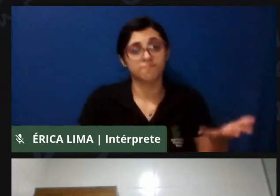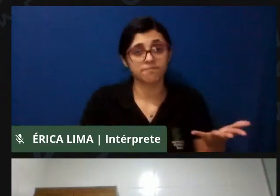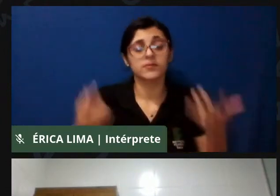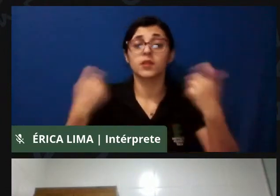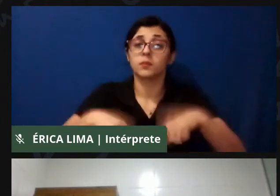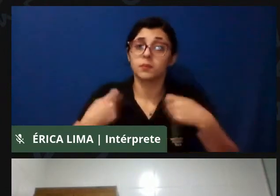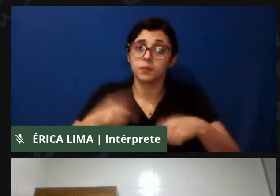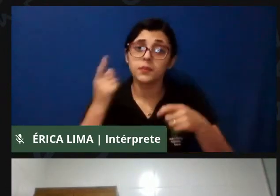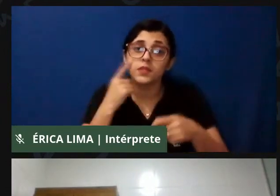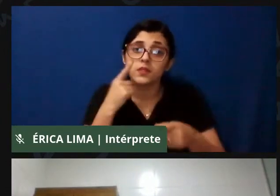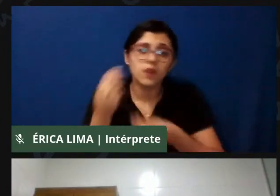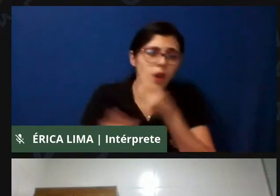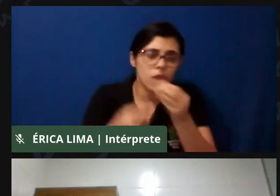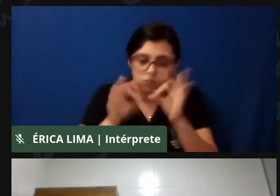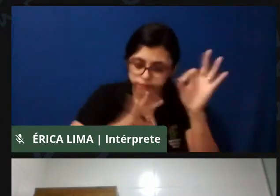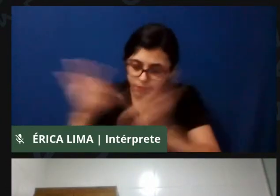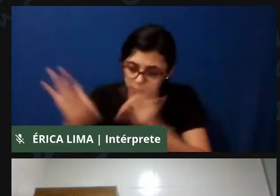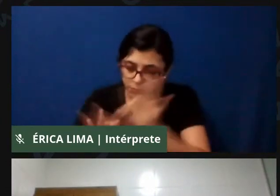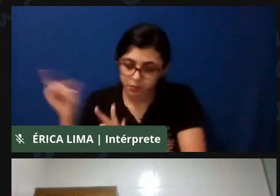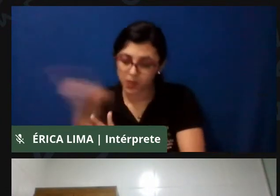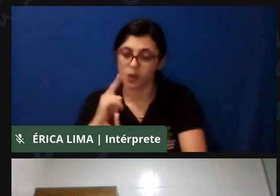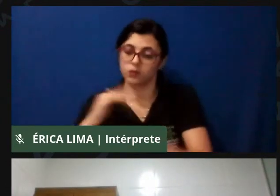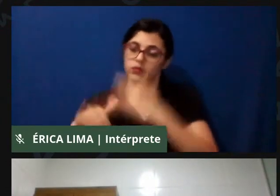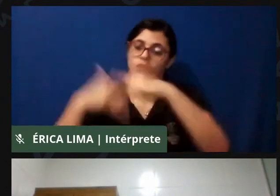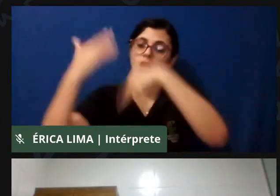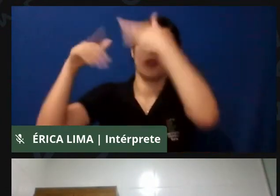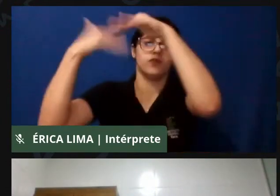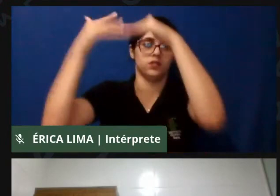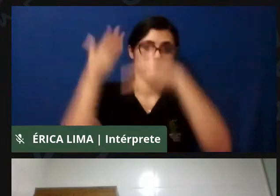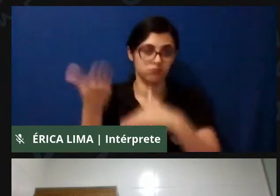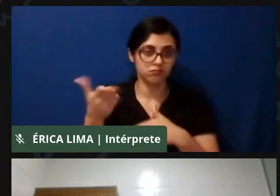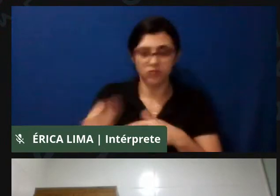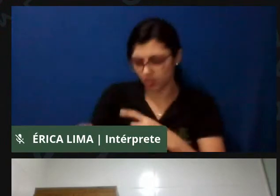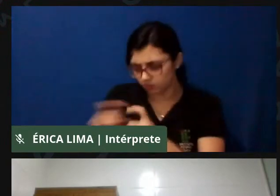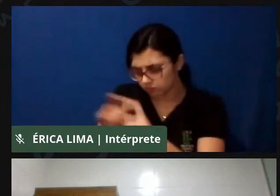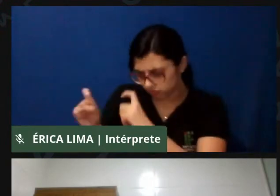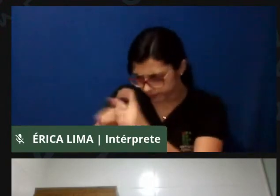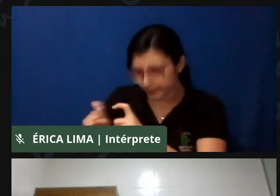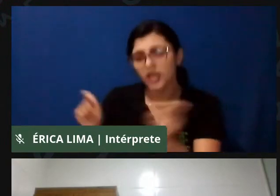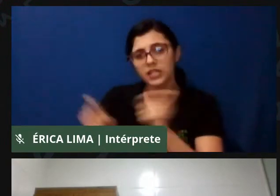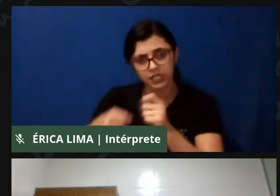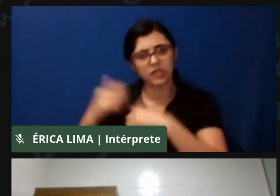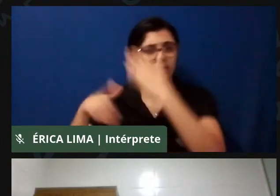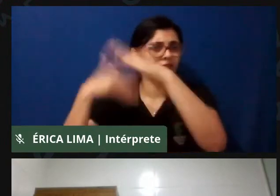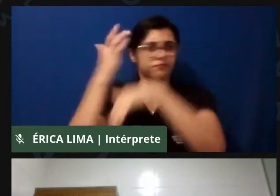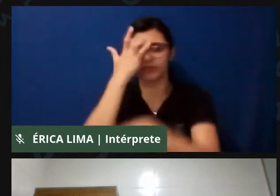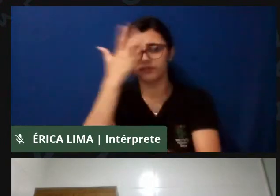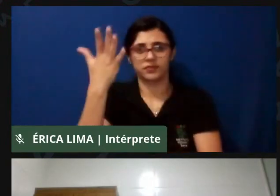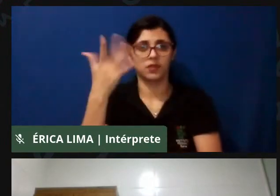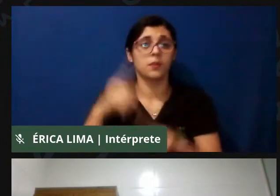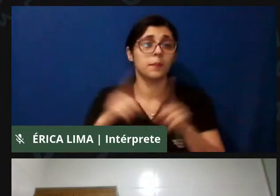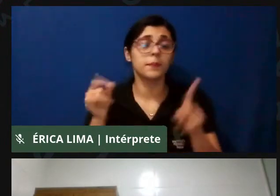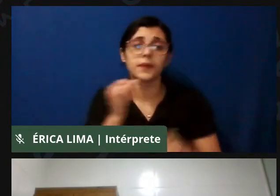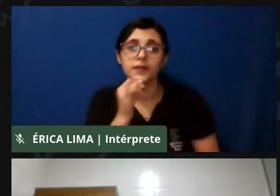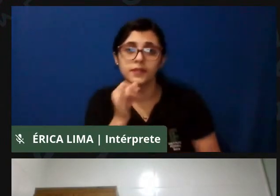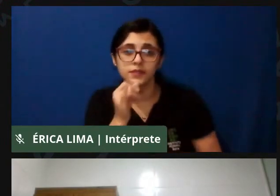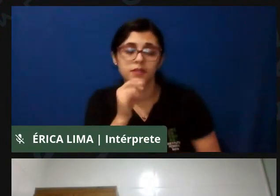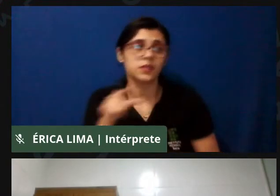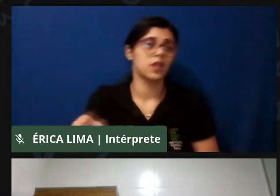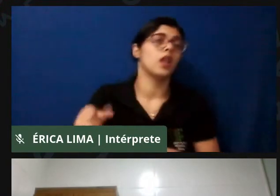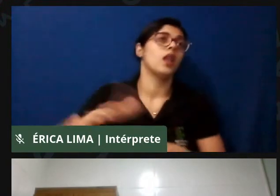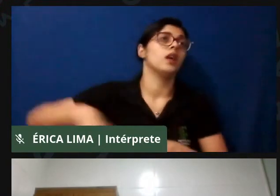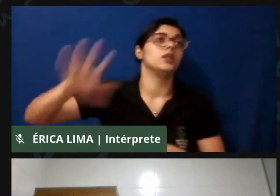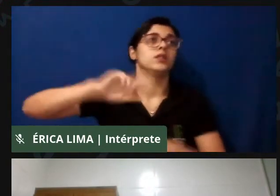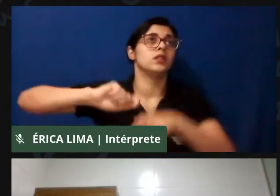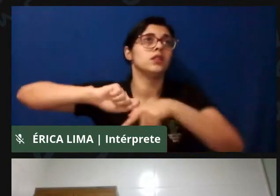Mas, quando vai pensar, os territórios quilombolas do estado da Bahia, vai pensar, por exemplo, a